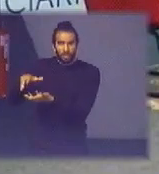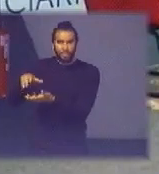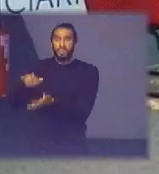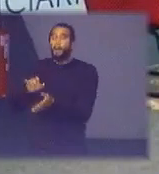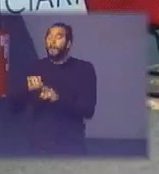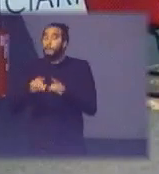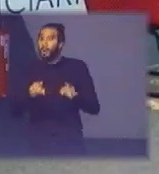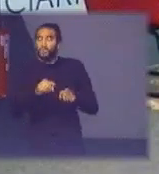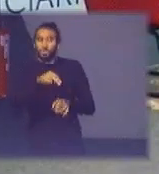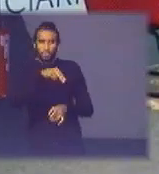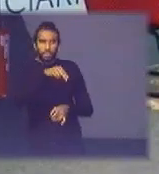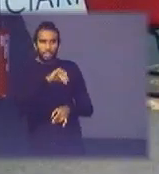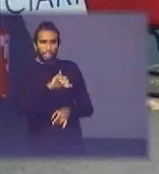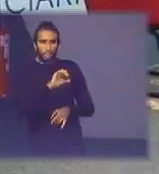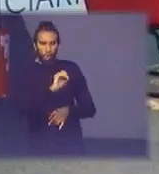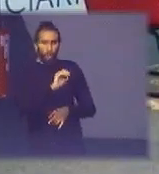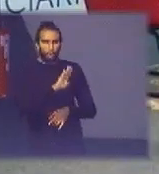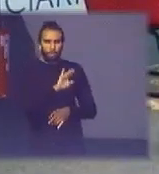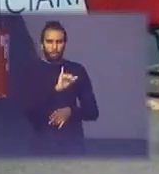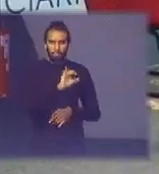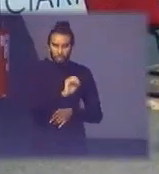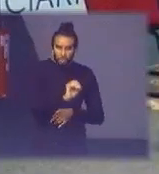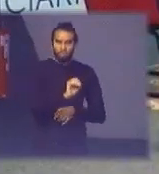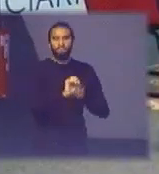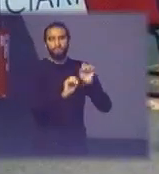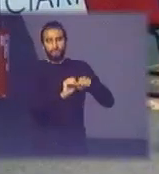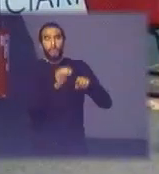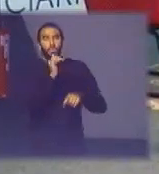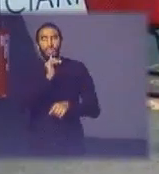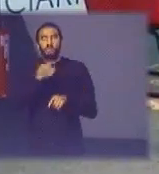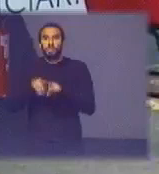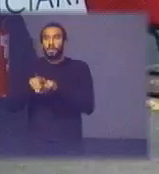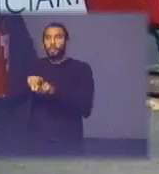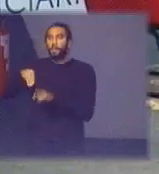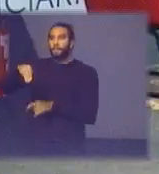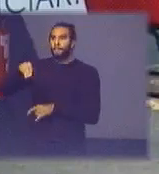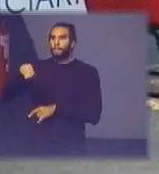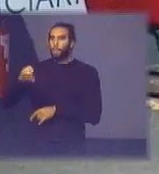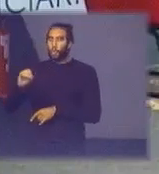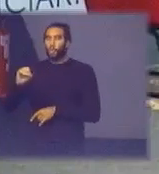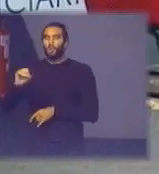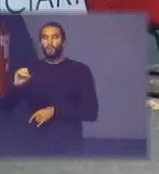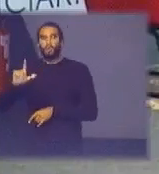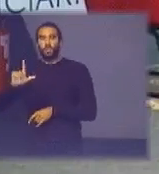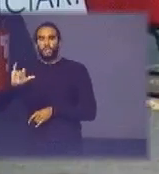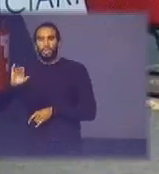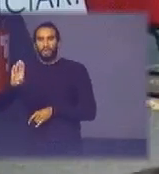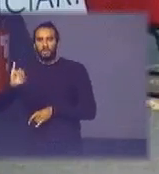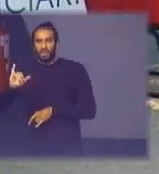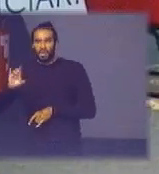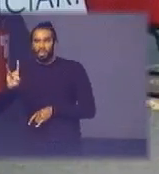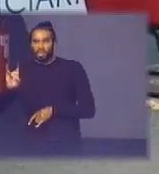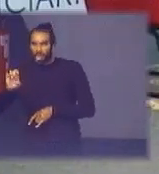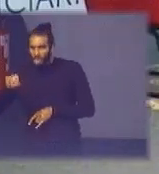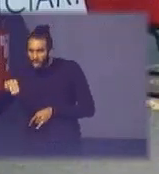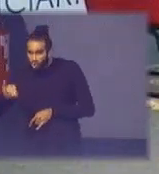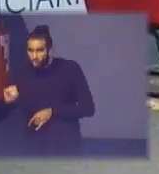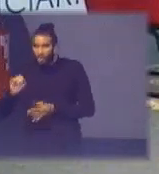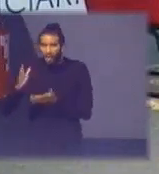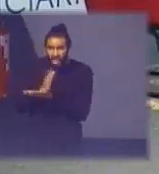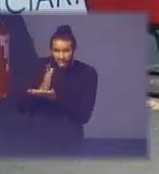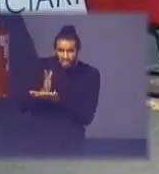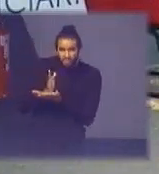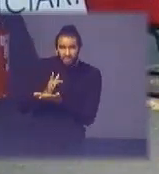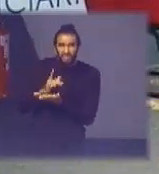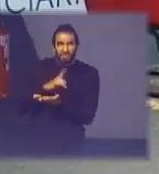é por exemplo molibdênio antimônio são alguns dos elementos que podem ficar